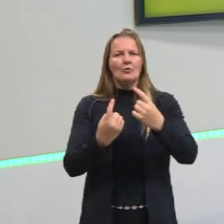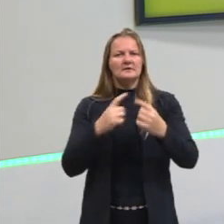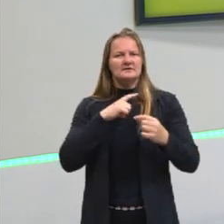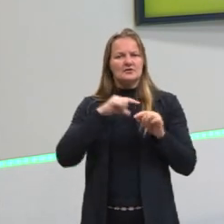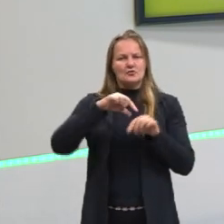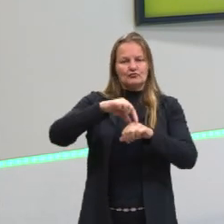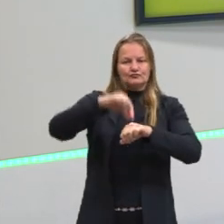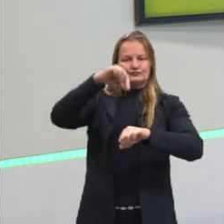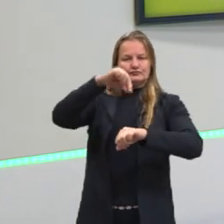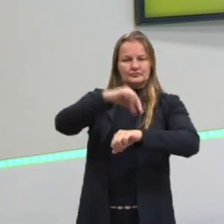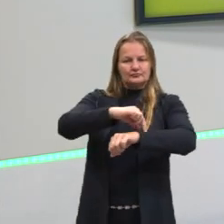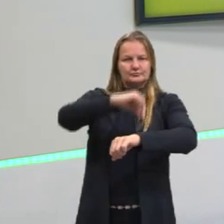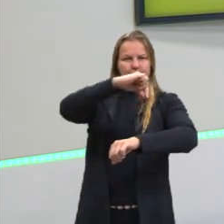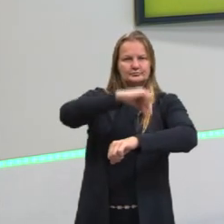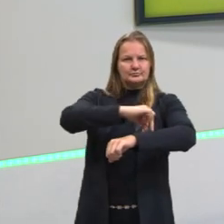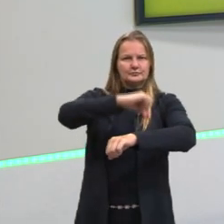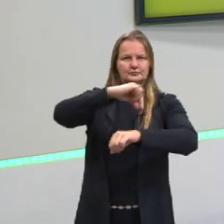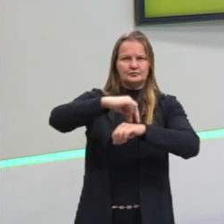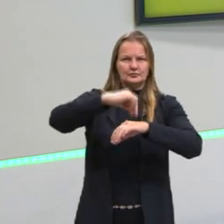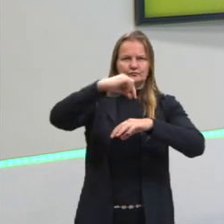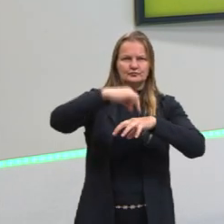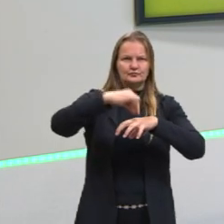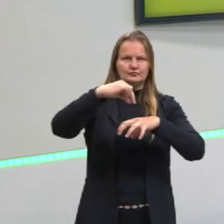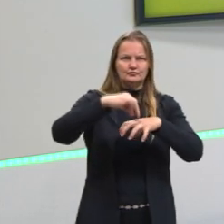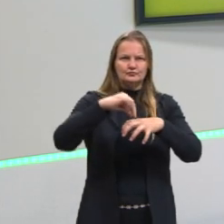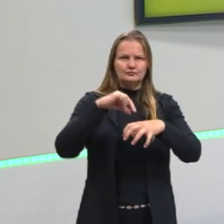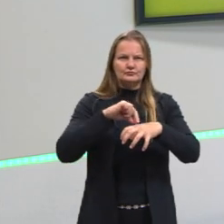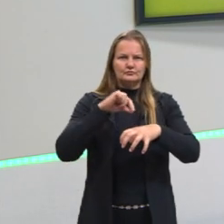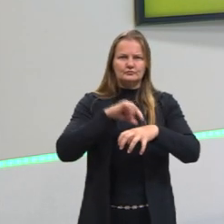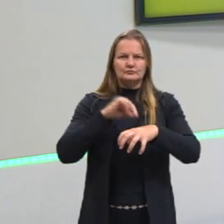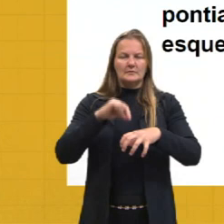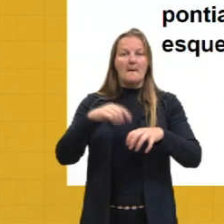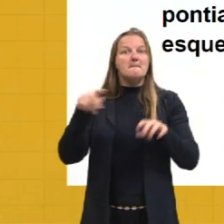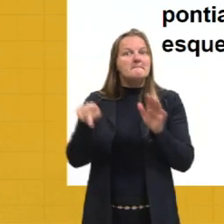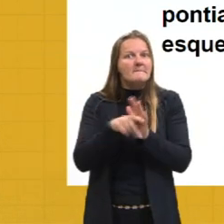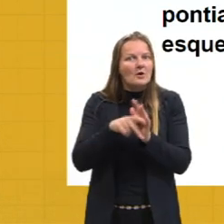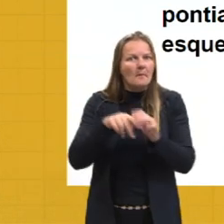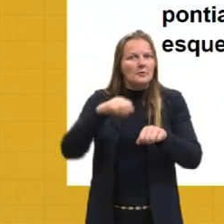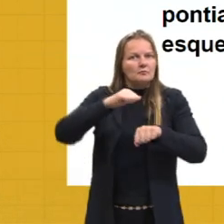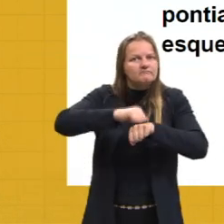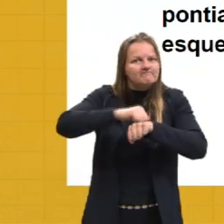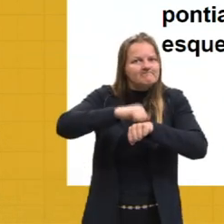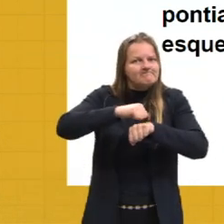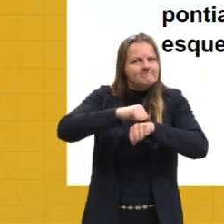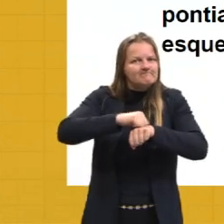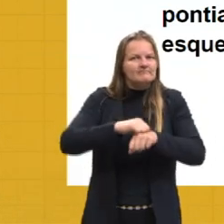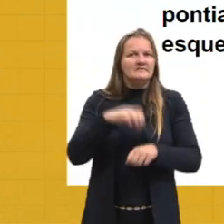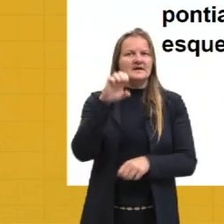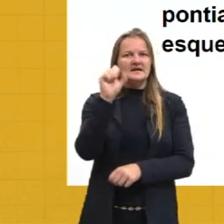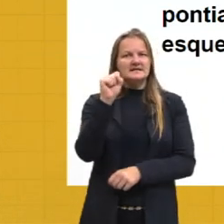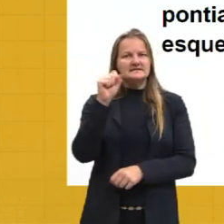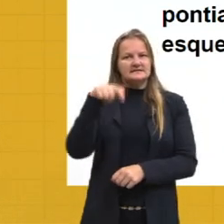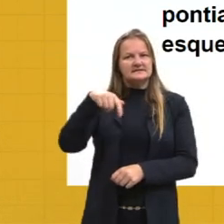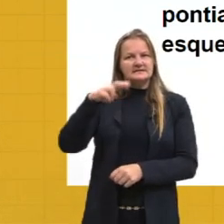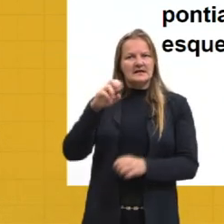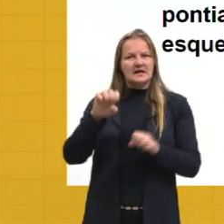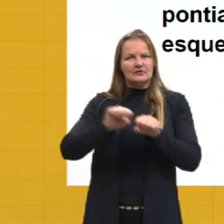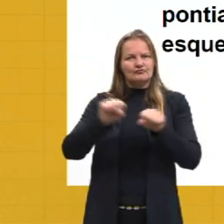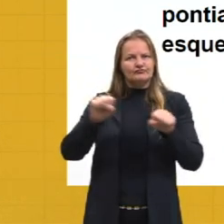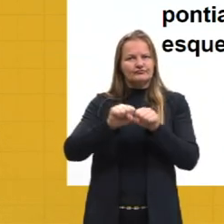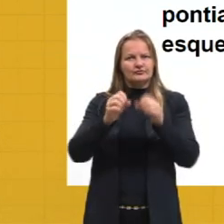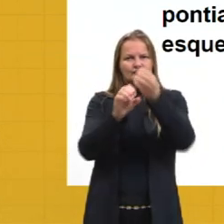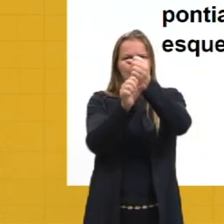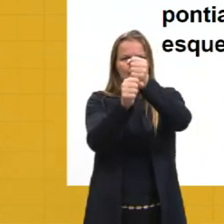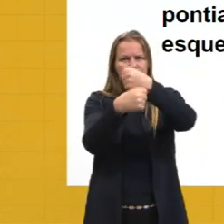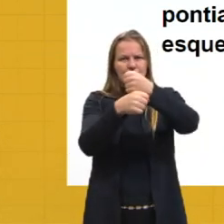pontiagudas provenientes do esqueleto. Então, os principais representantes dos